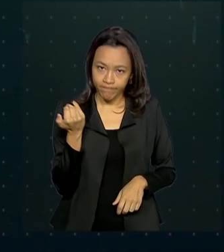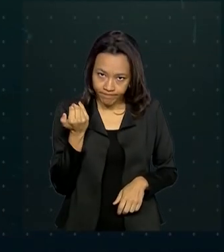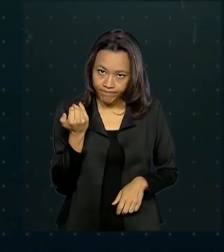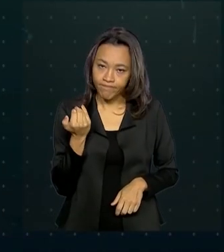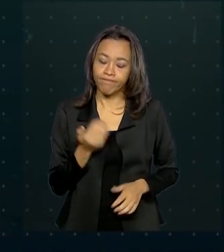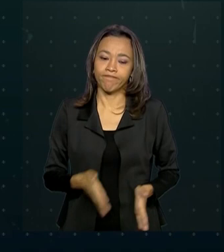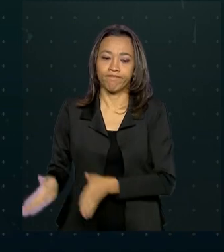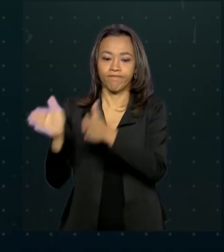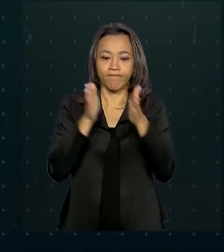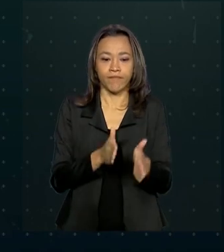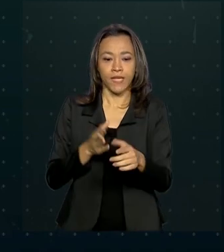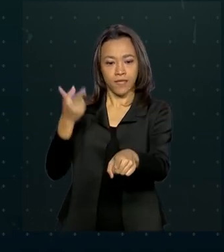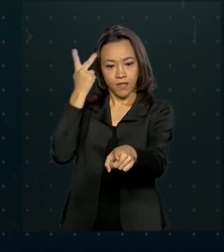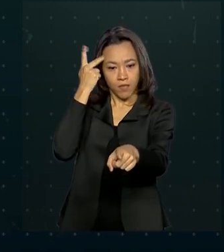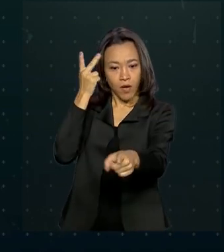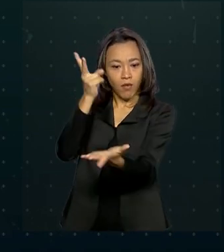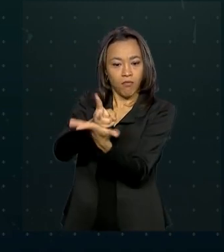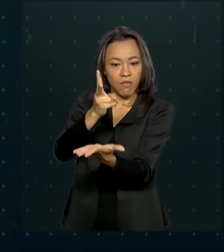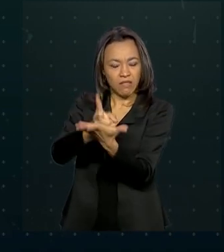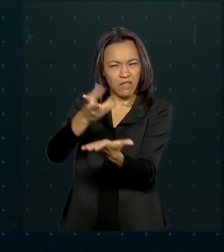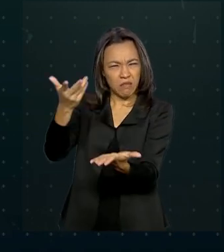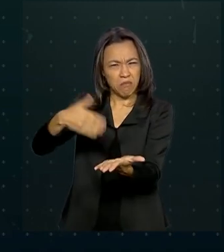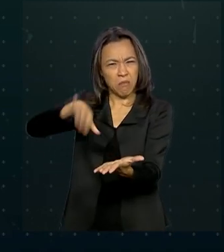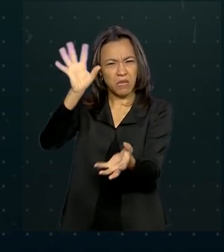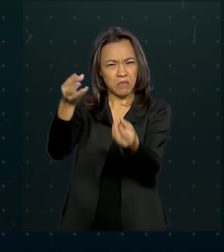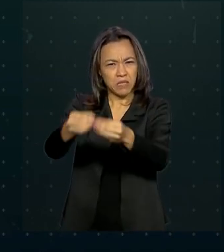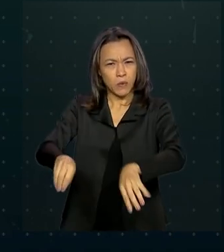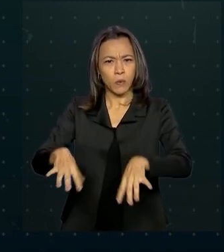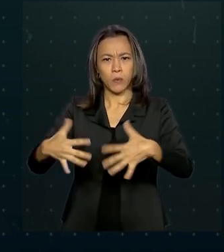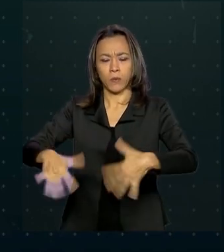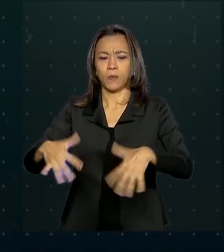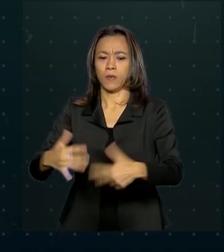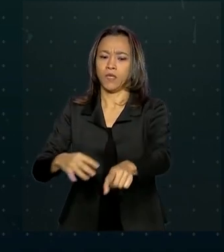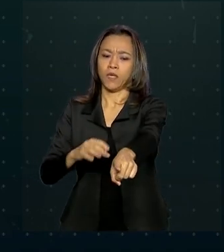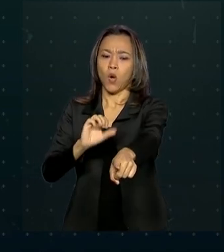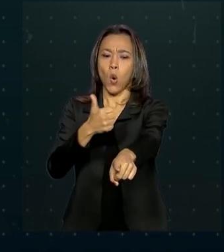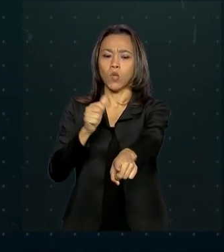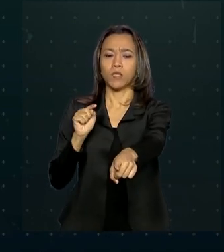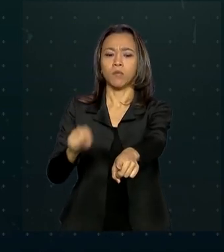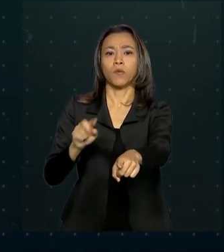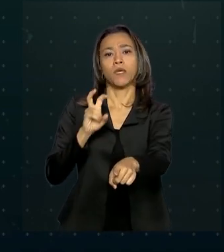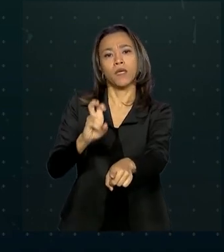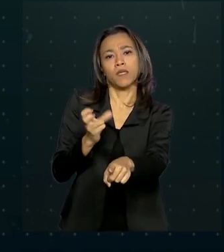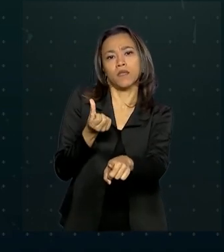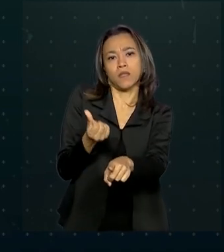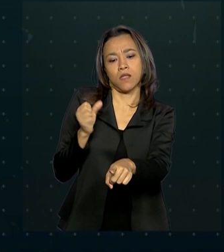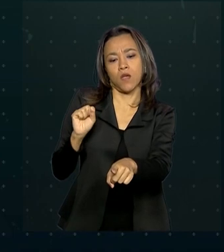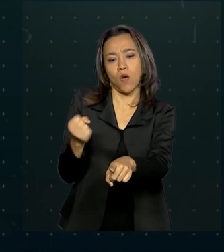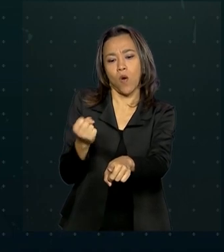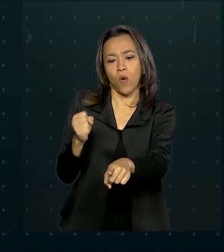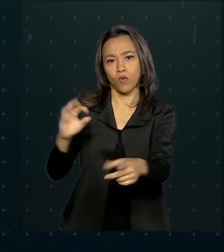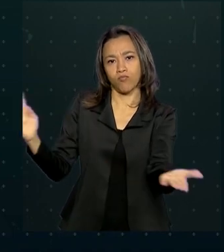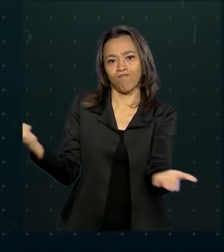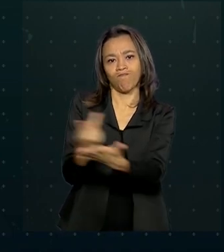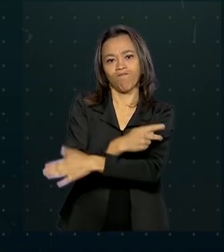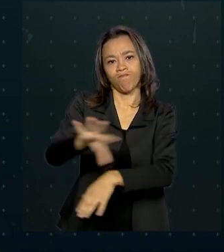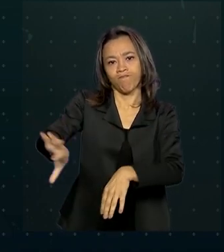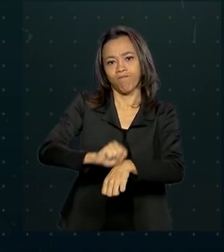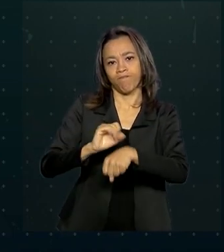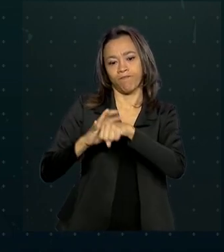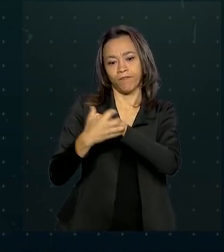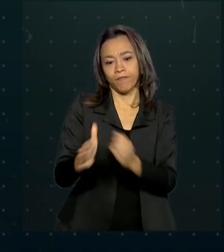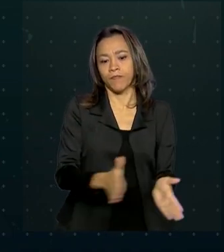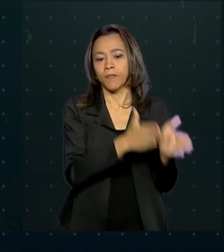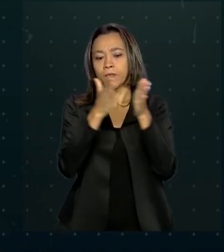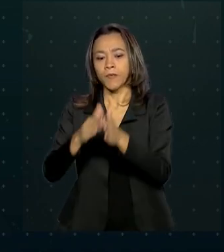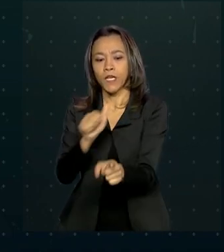São Paulo se mantém como estado mais afetado pela Covid-19, com 11.568 casos, seguido